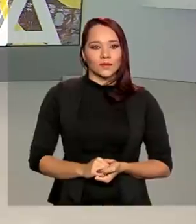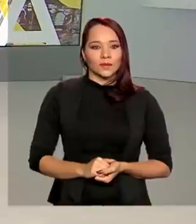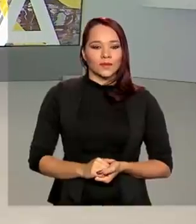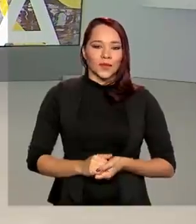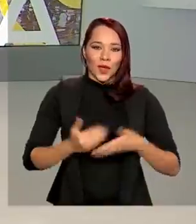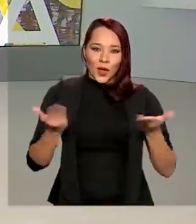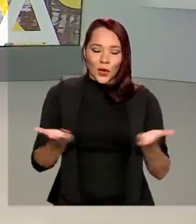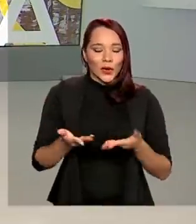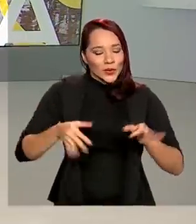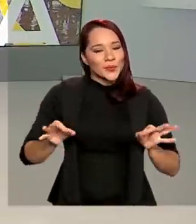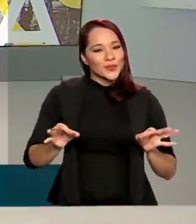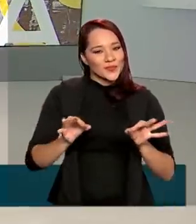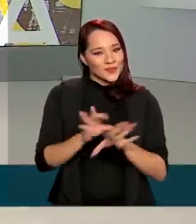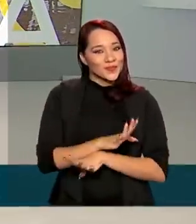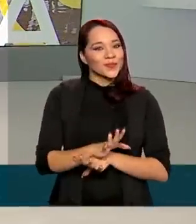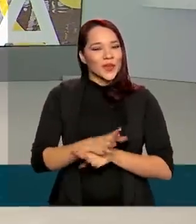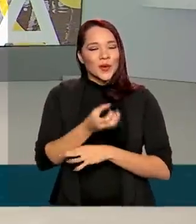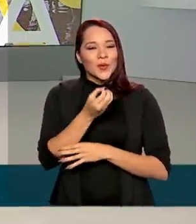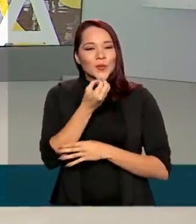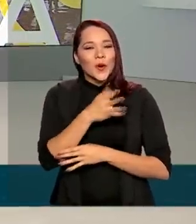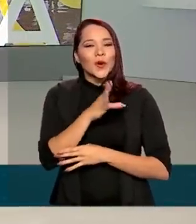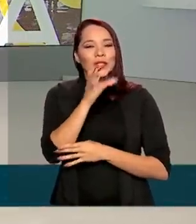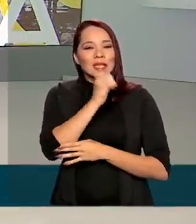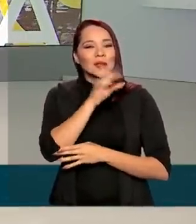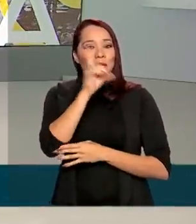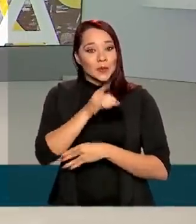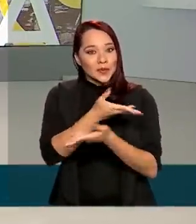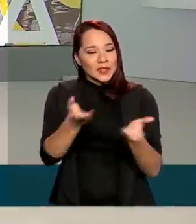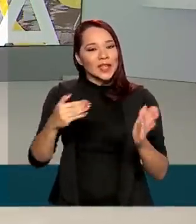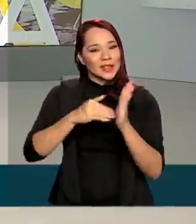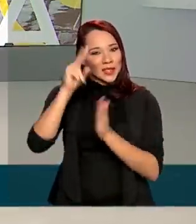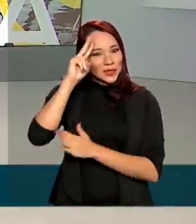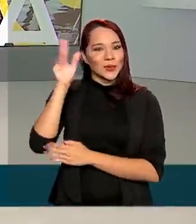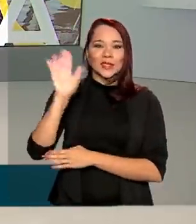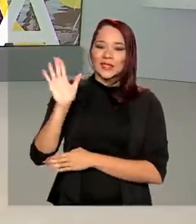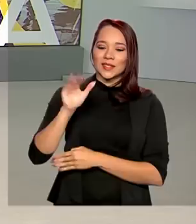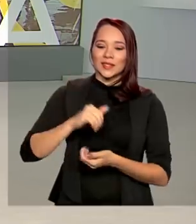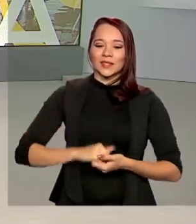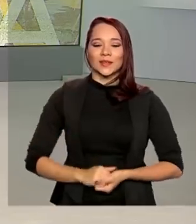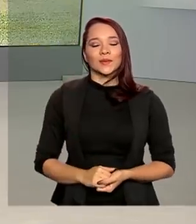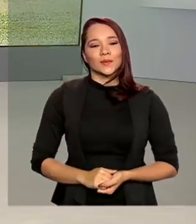O Brasil em Dia termina aqui. Um ótimo fim de semana para você e até segunda. Tchau, tchau.